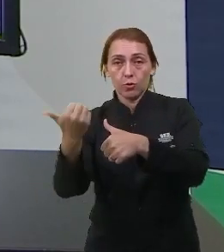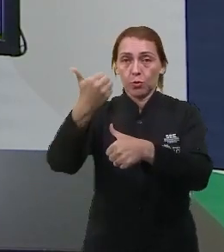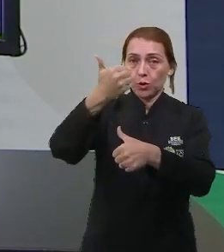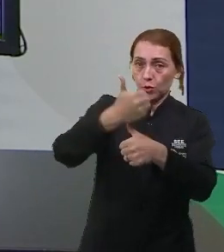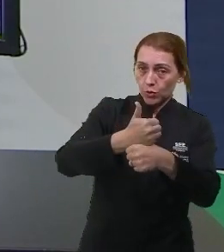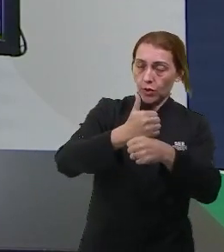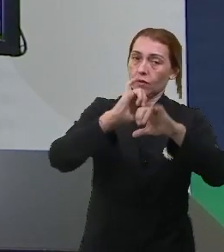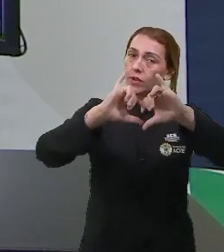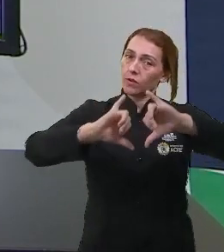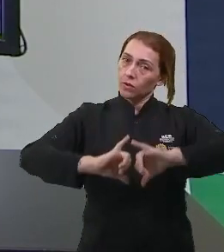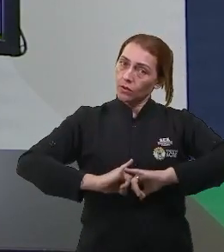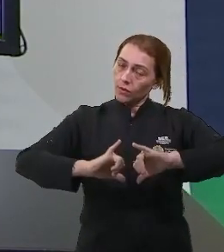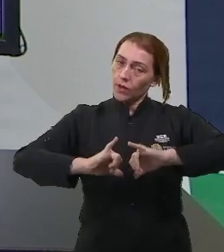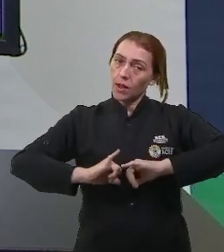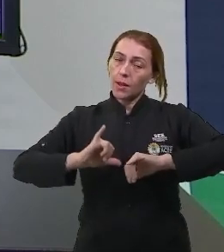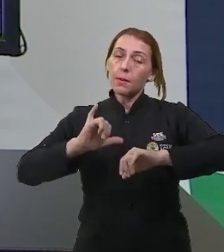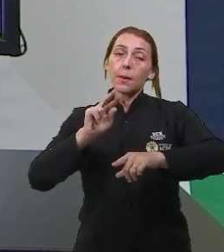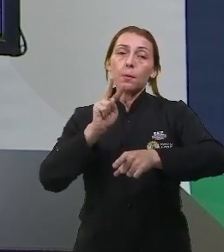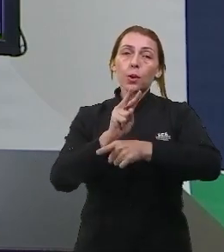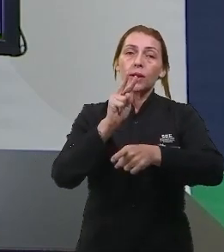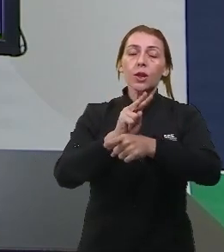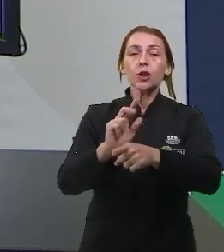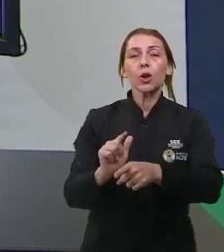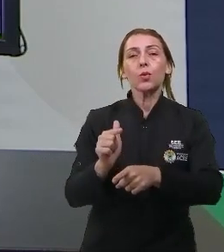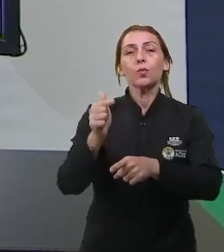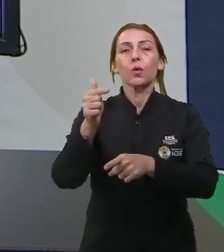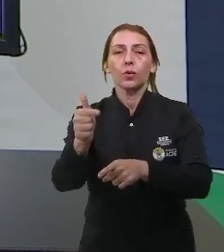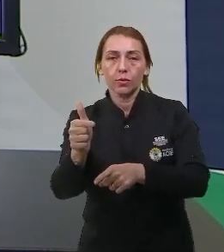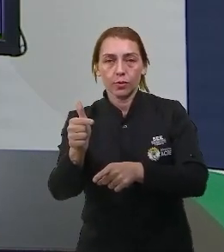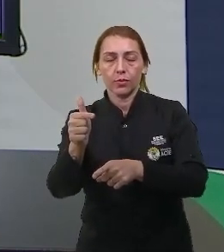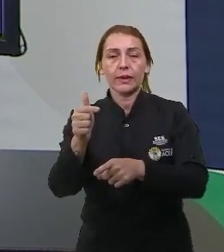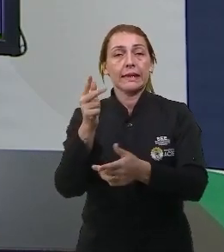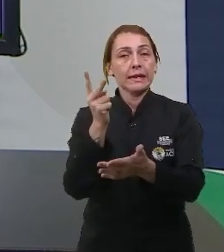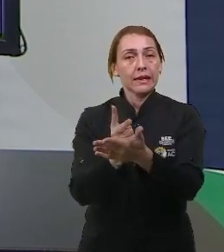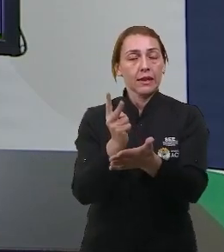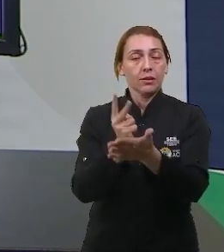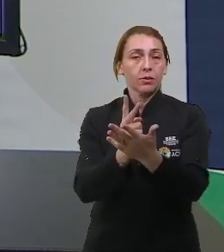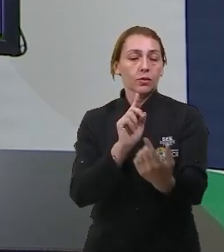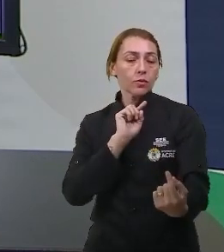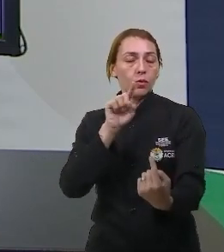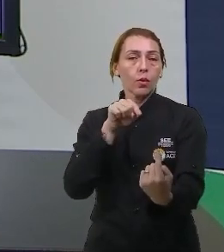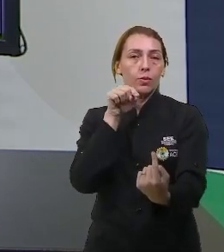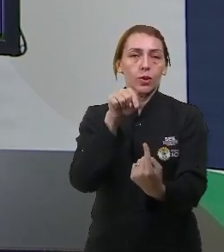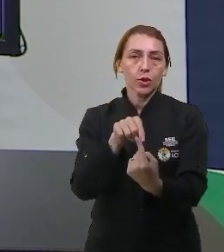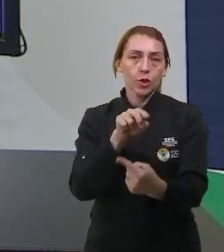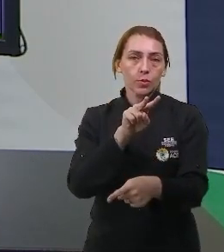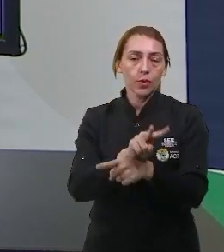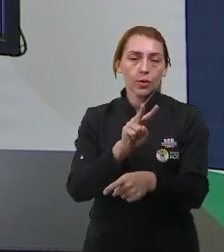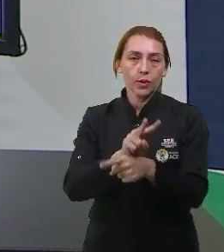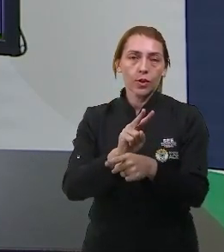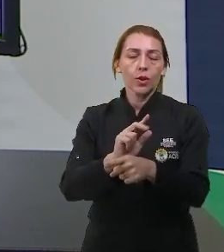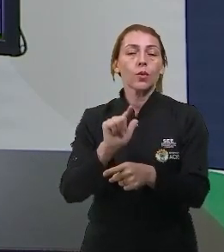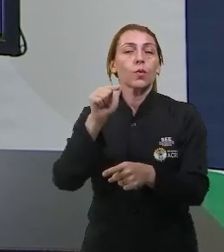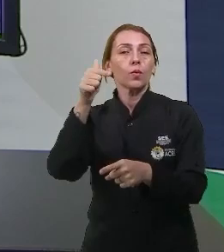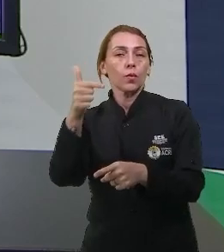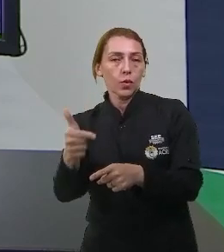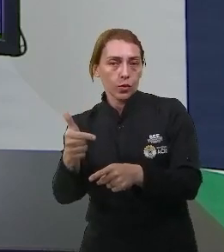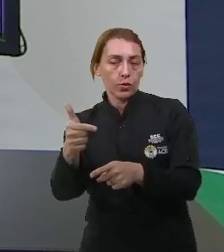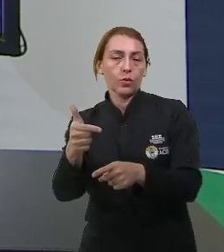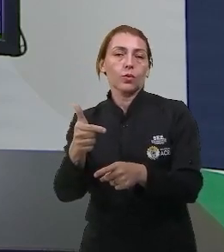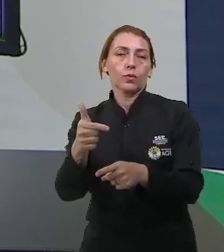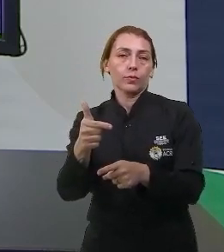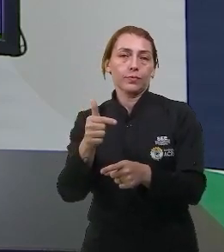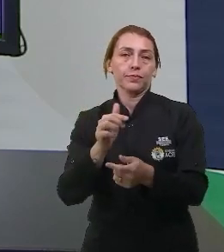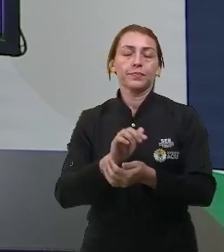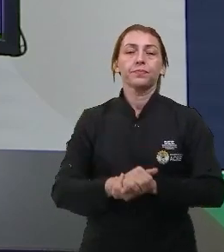que vai sofrer a oxidação no lugar de outro metal sempre com o objetivo de proteger o outro metal de